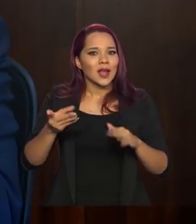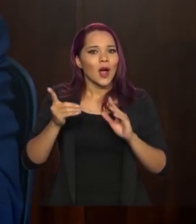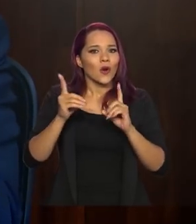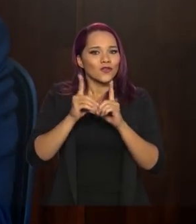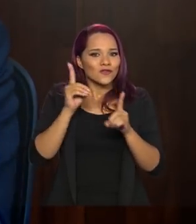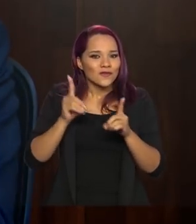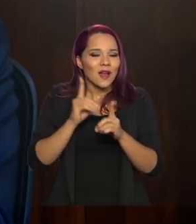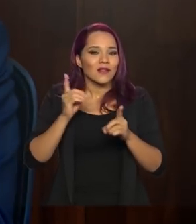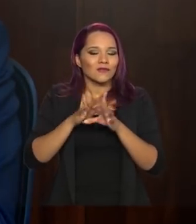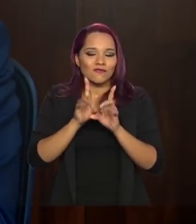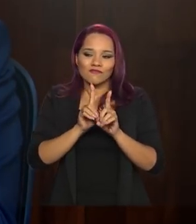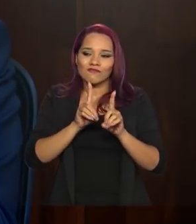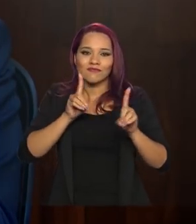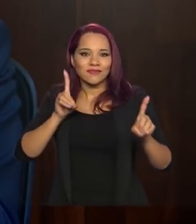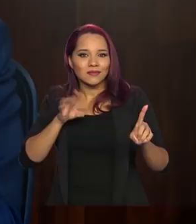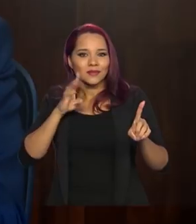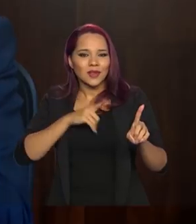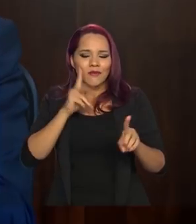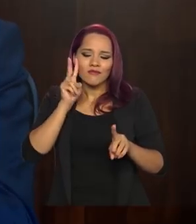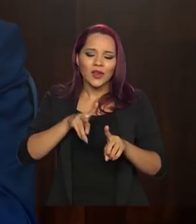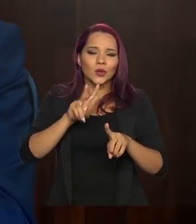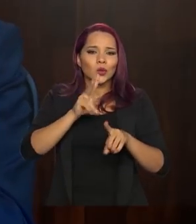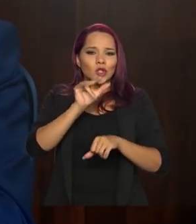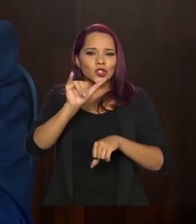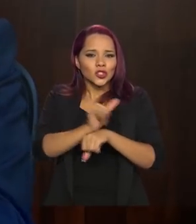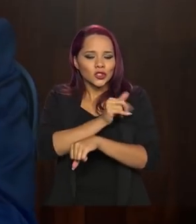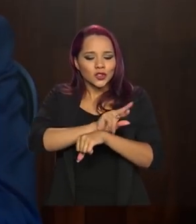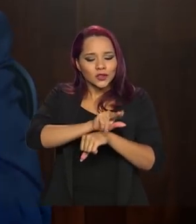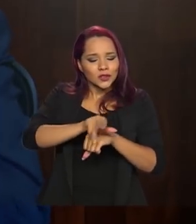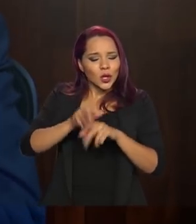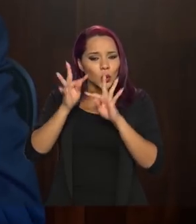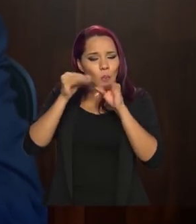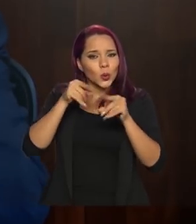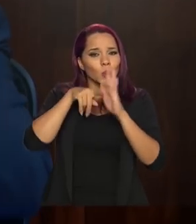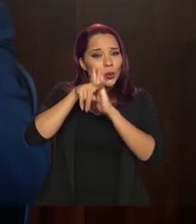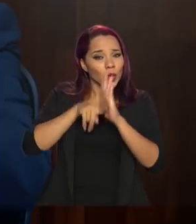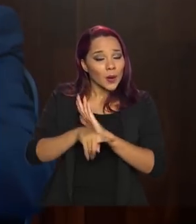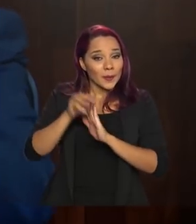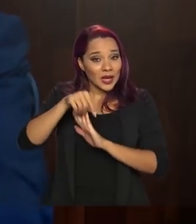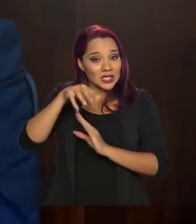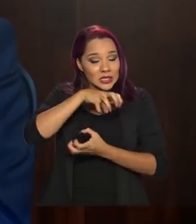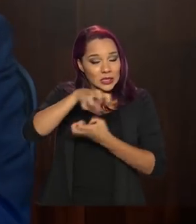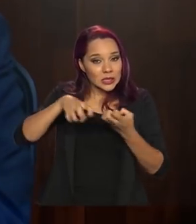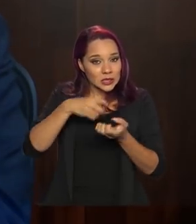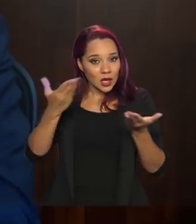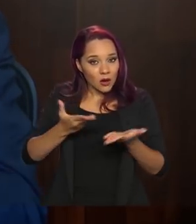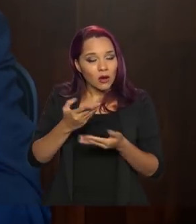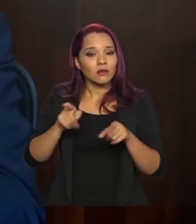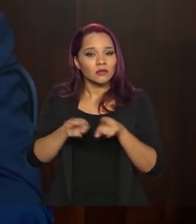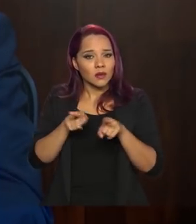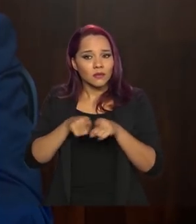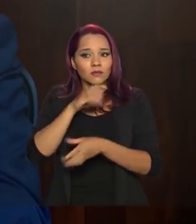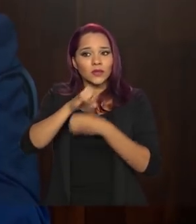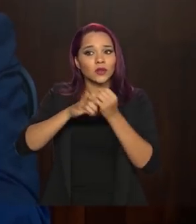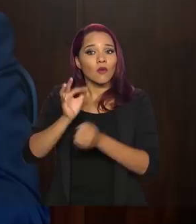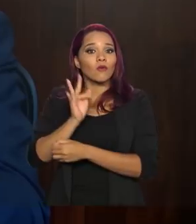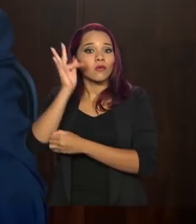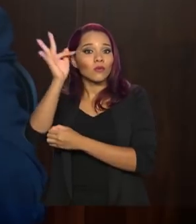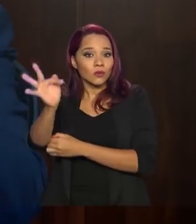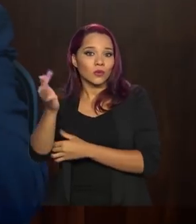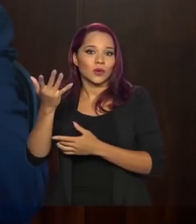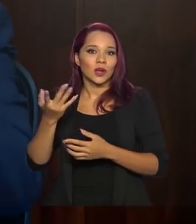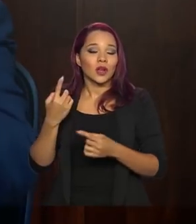Estamos analisando todas as estratégias para essa crise e para as crises futuras. Porque dificilmente